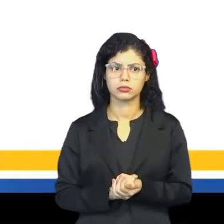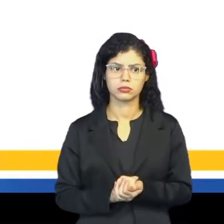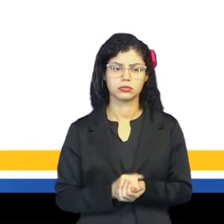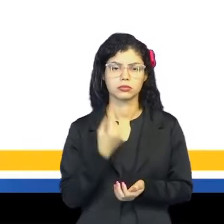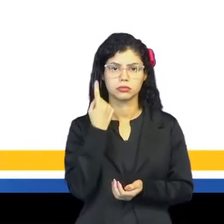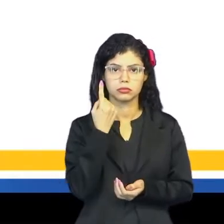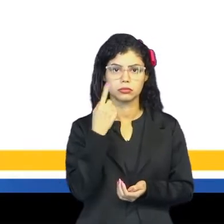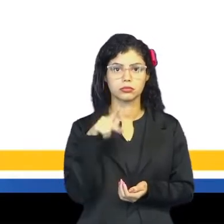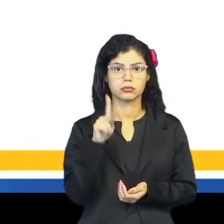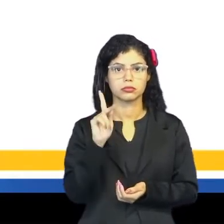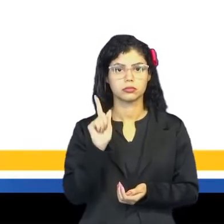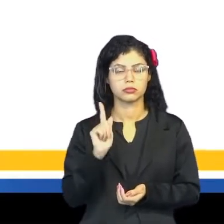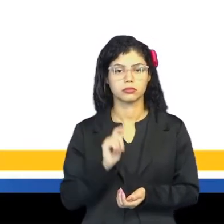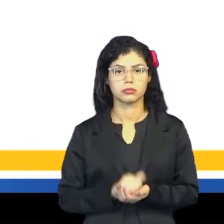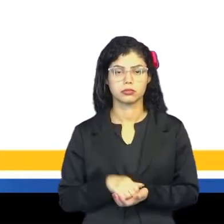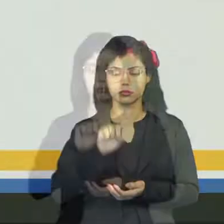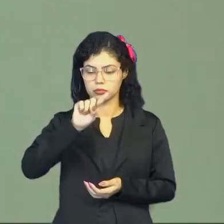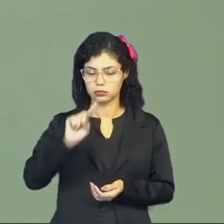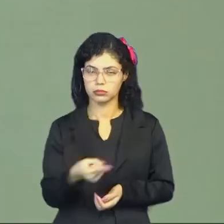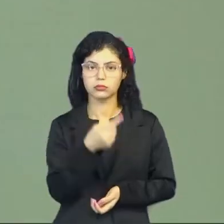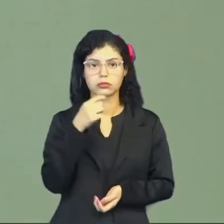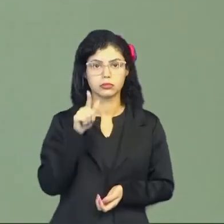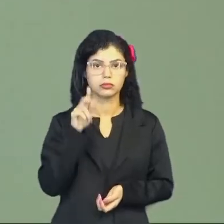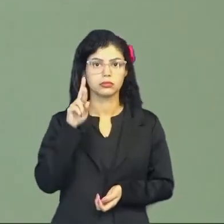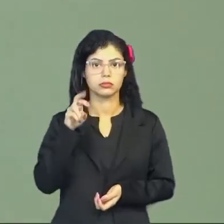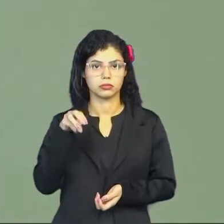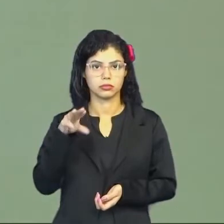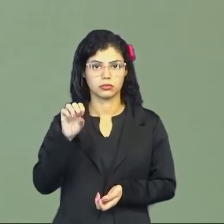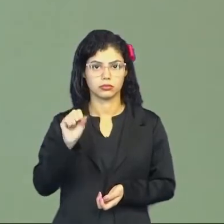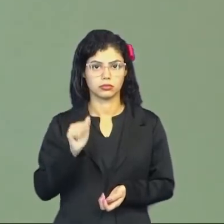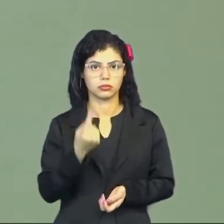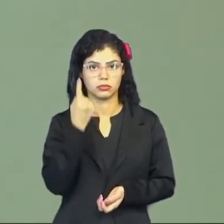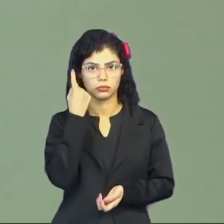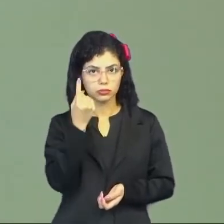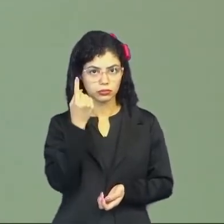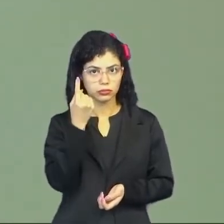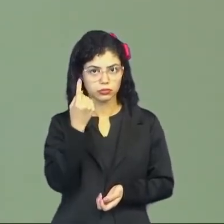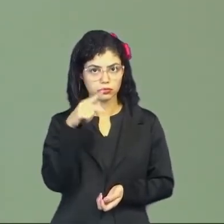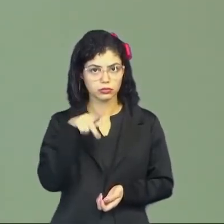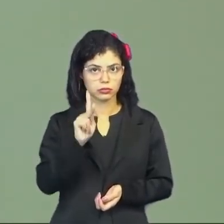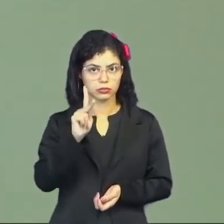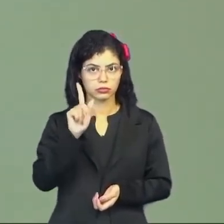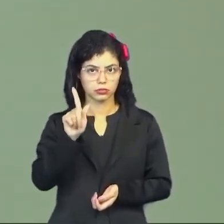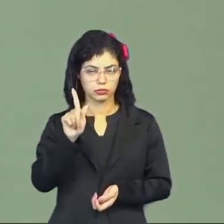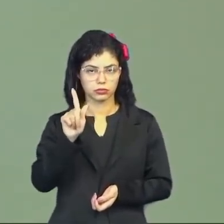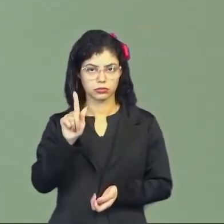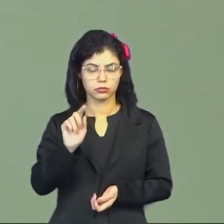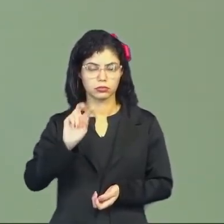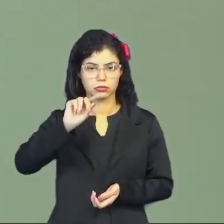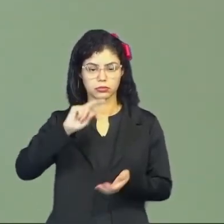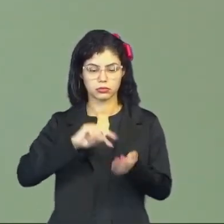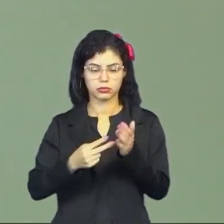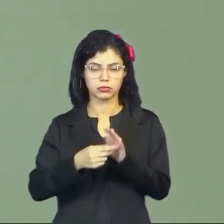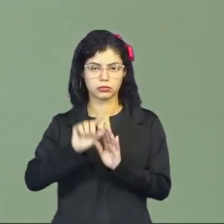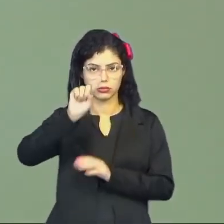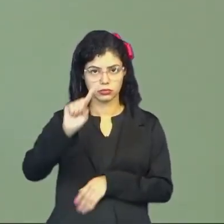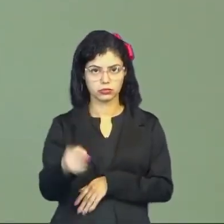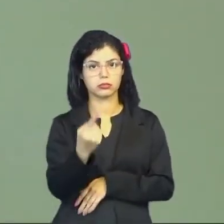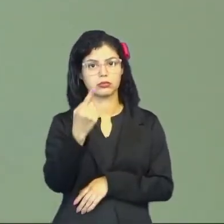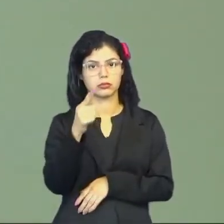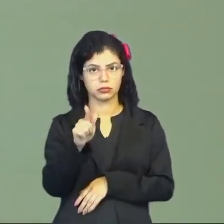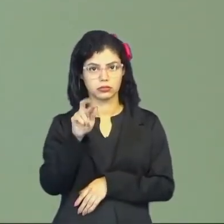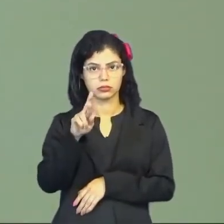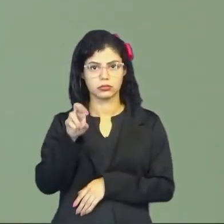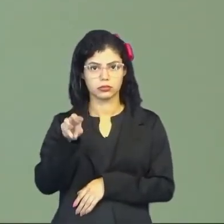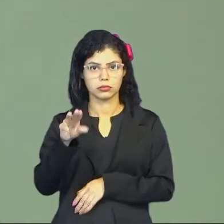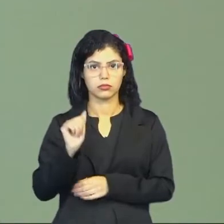quilo significa mil gramas, tá? Um quilo significa mil gramas. Então, um exemplo, me dê